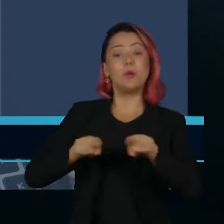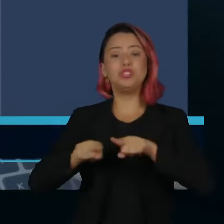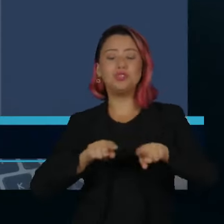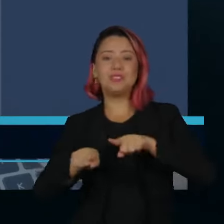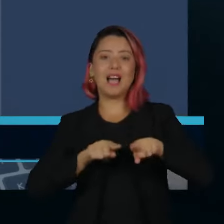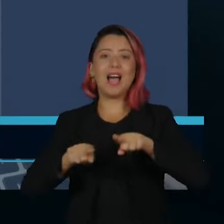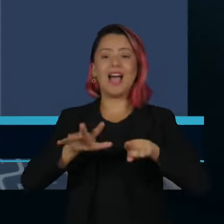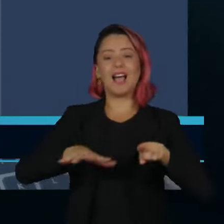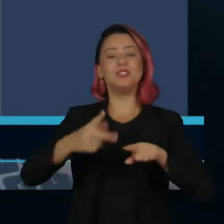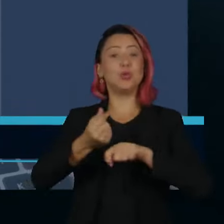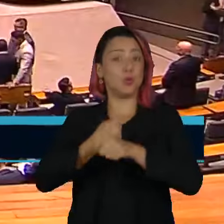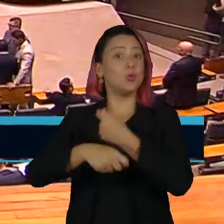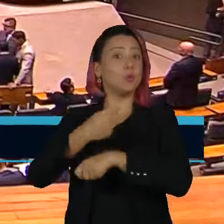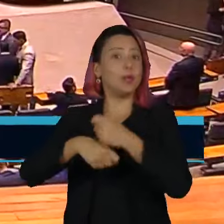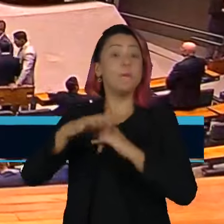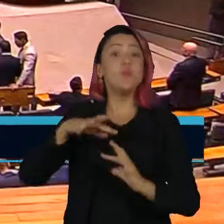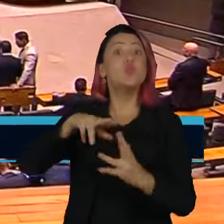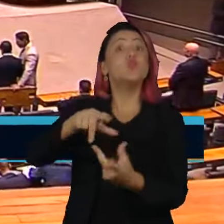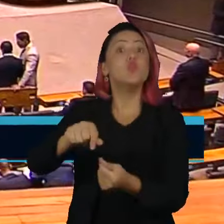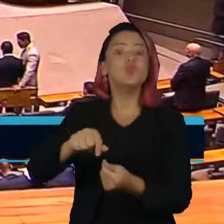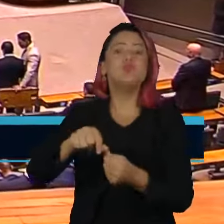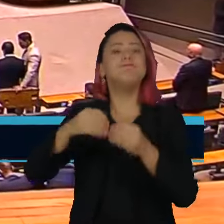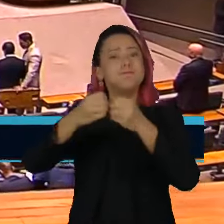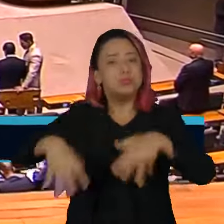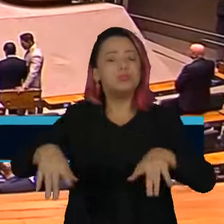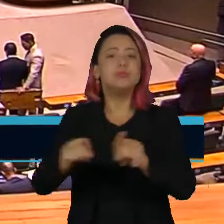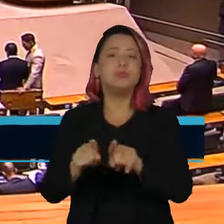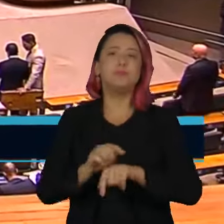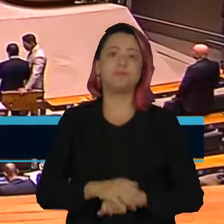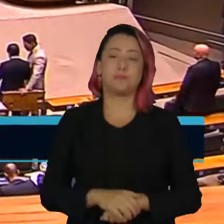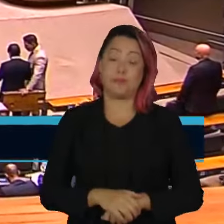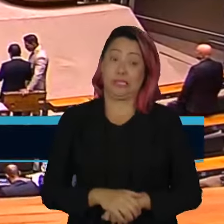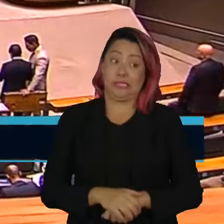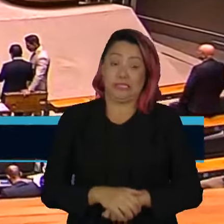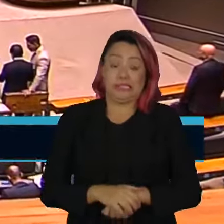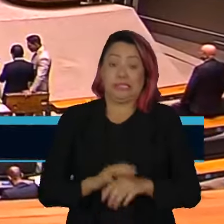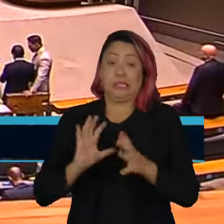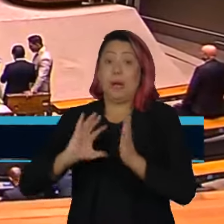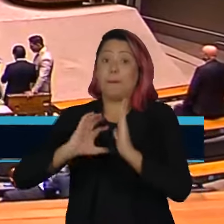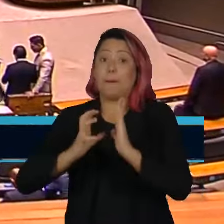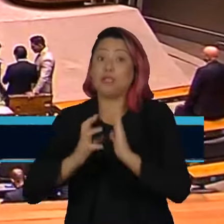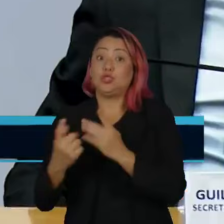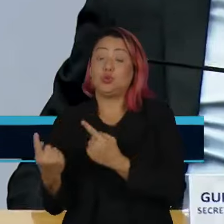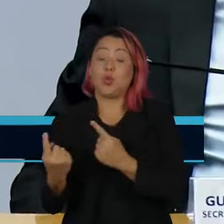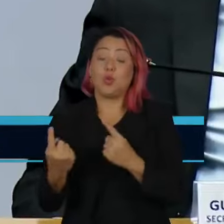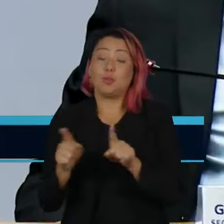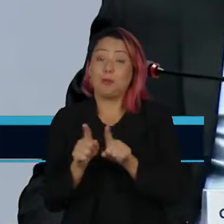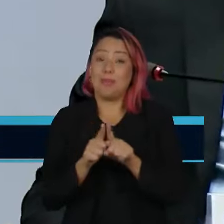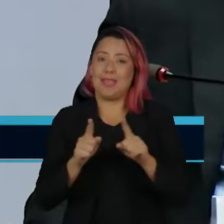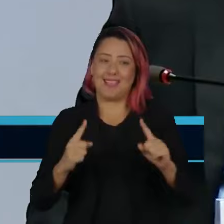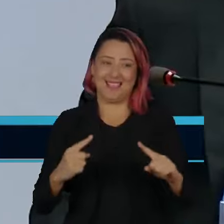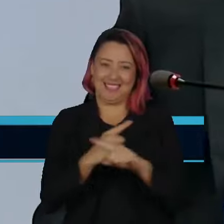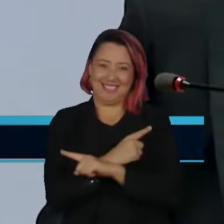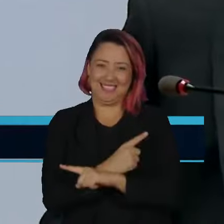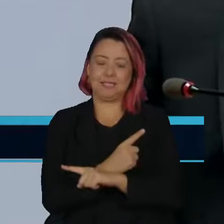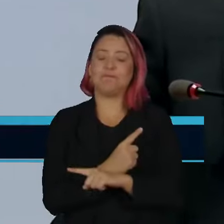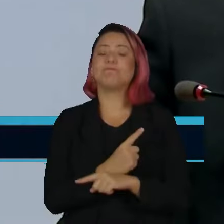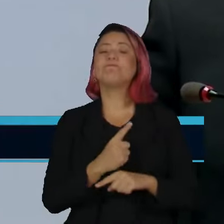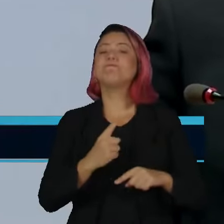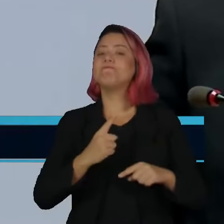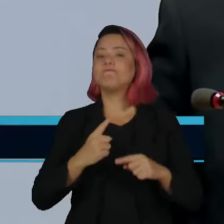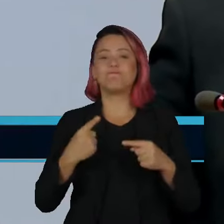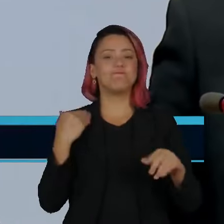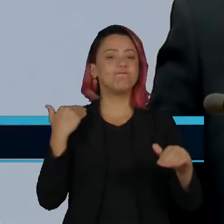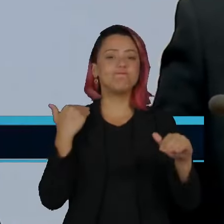na economia mundial. A oposição também não gostou nada da medida capitaneada pelo ministro da Fazenda, Fernando